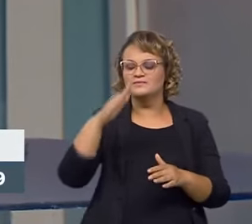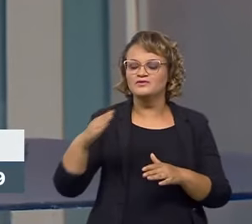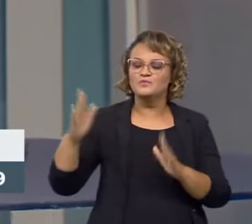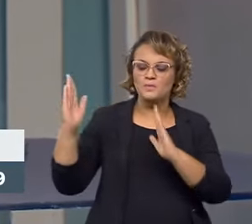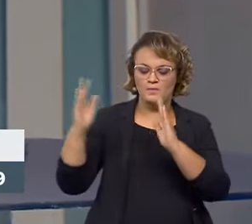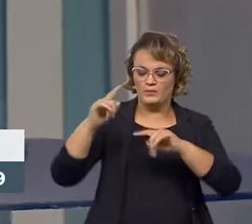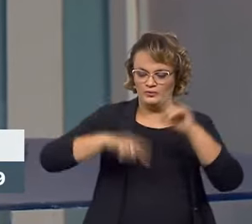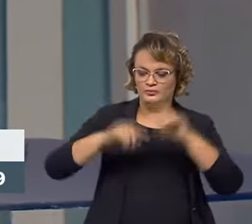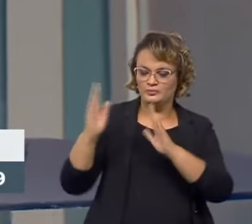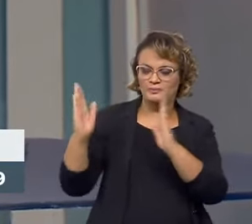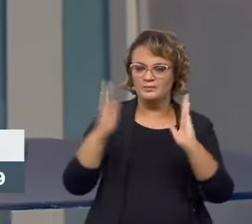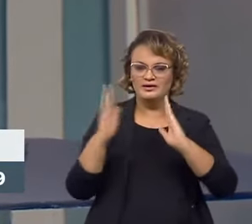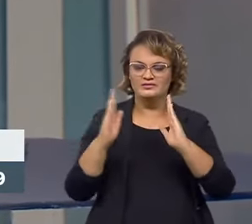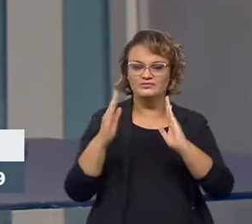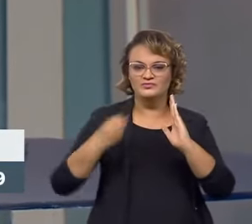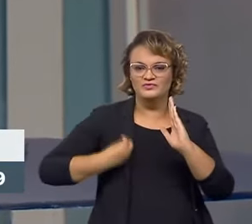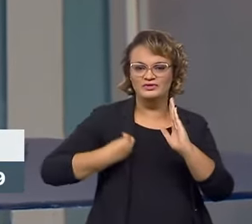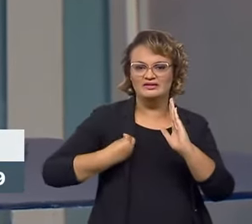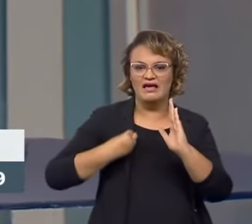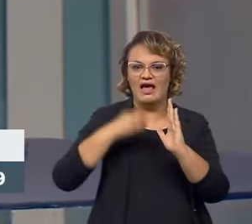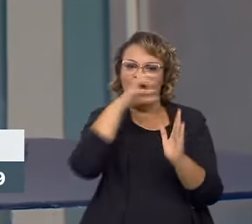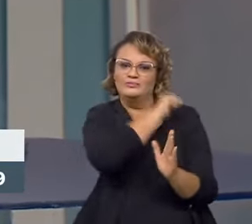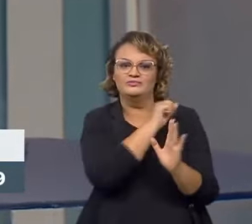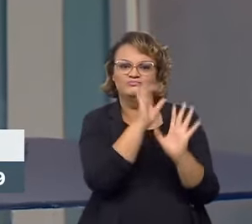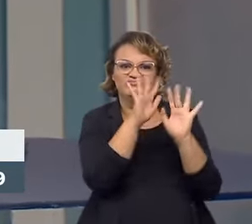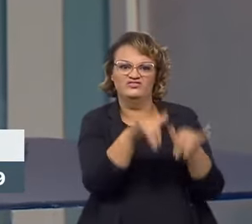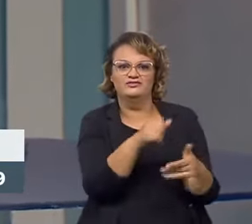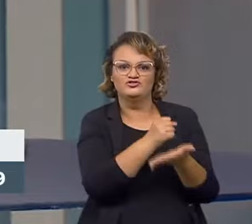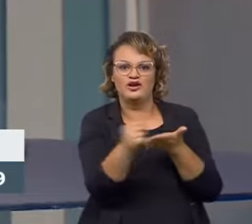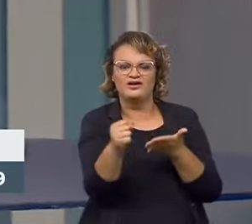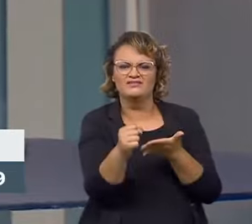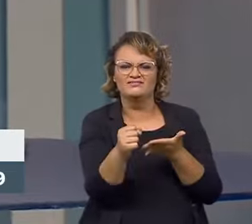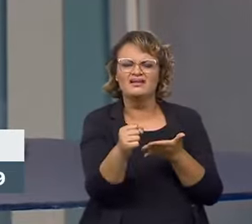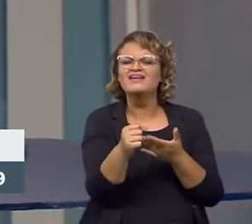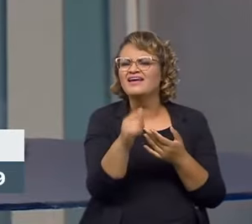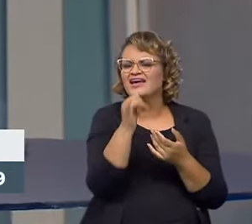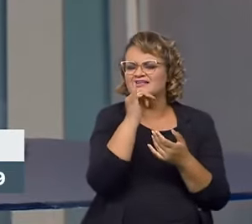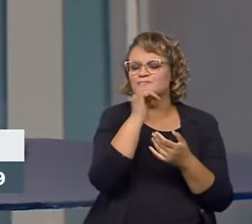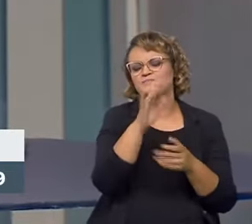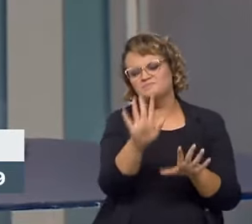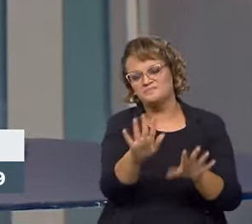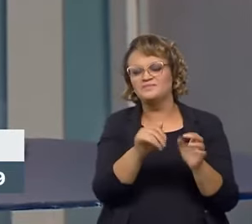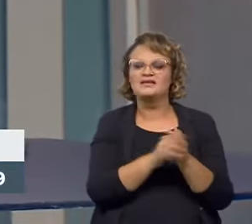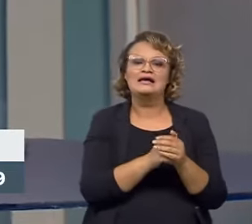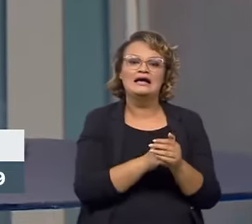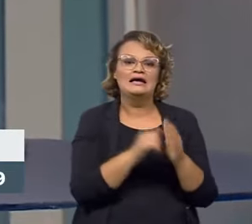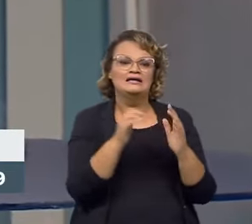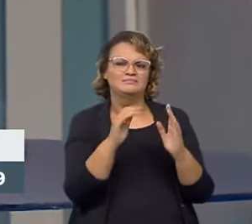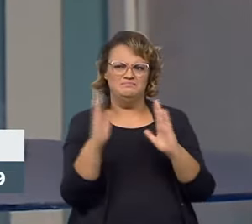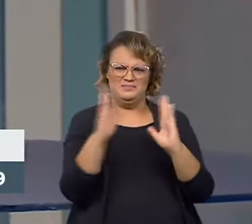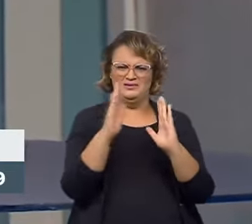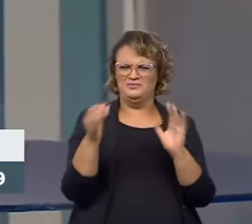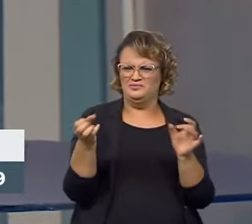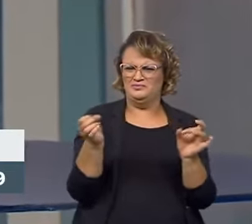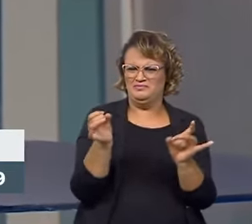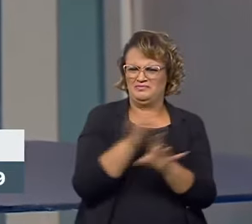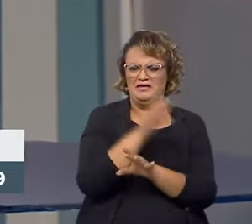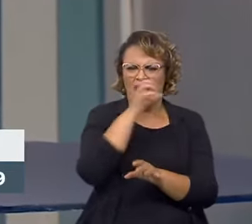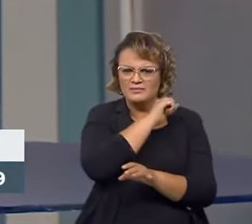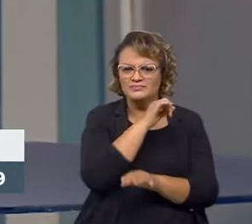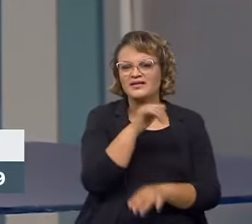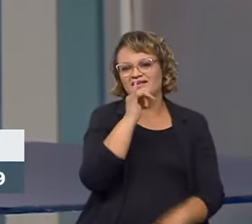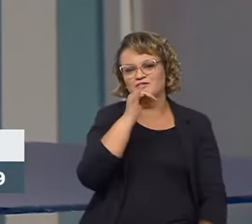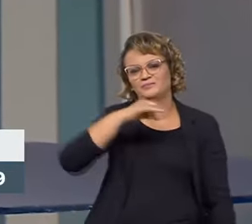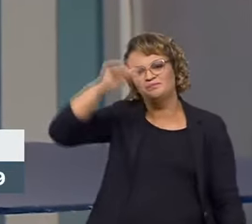vida dos produtos cada vez mais curto. O significa para uma pessoa que está em casa, o ciclo de vida mais curto? Na